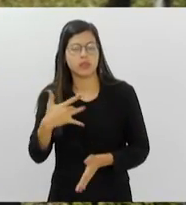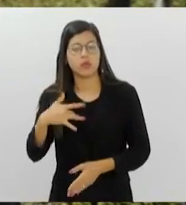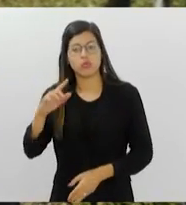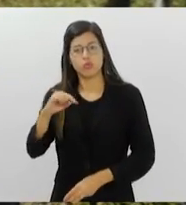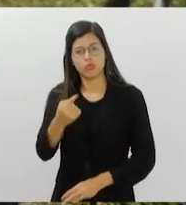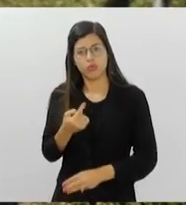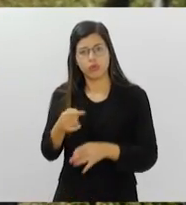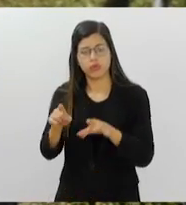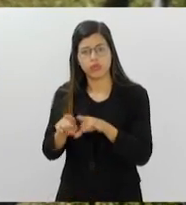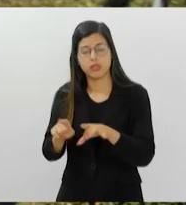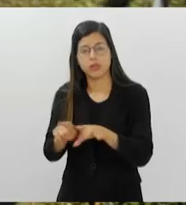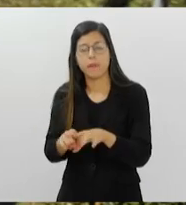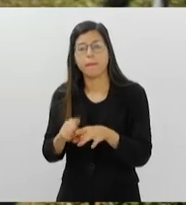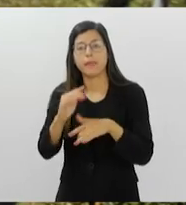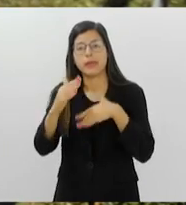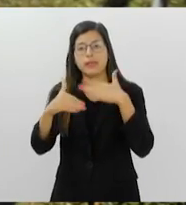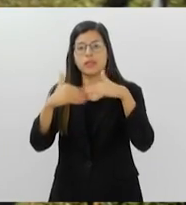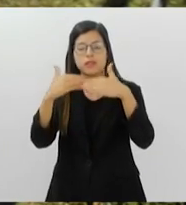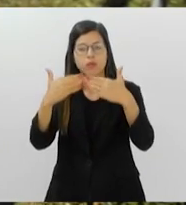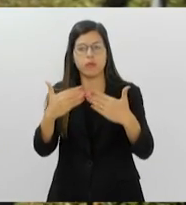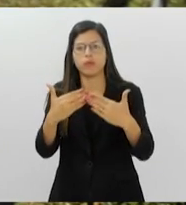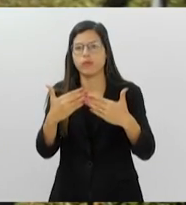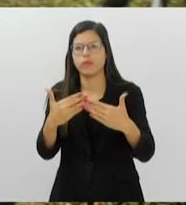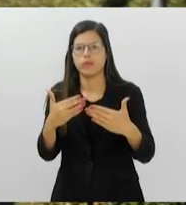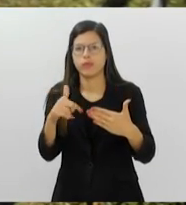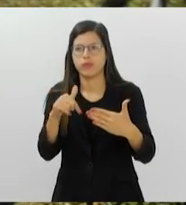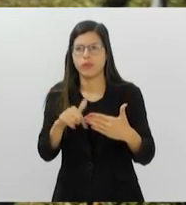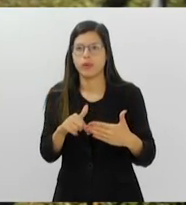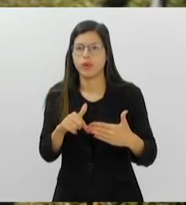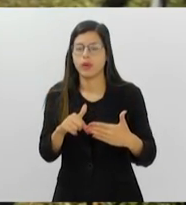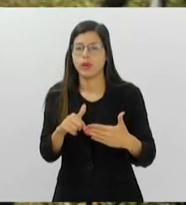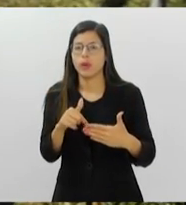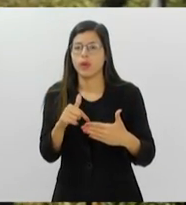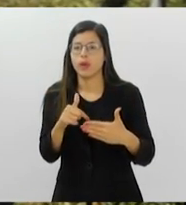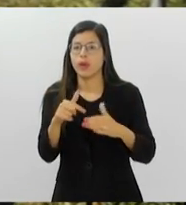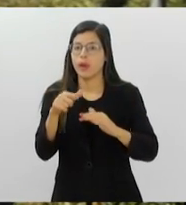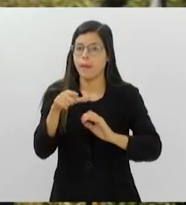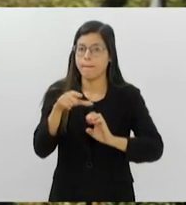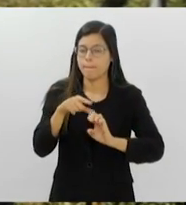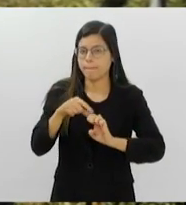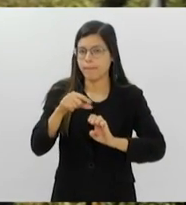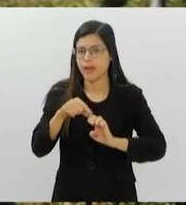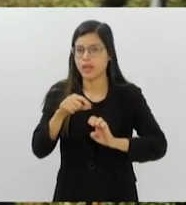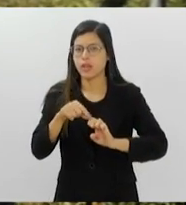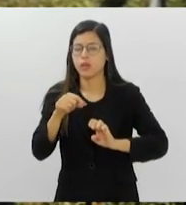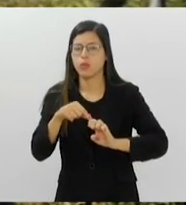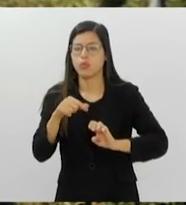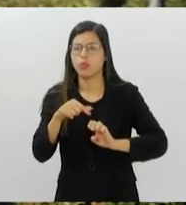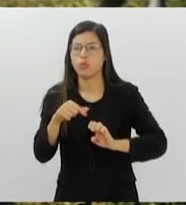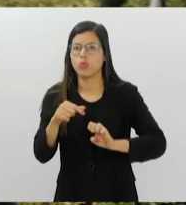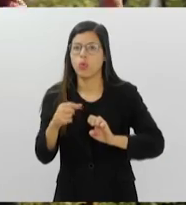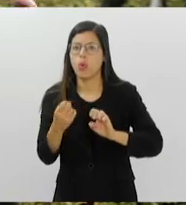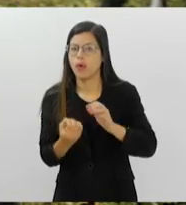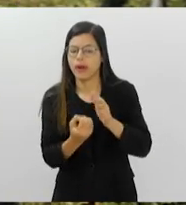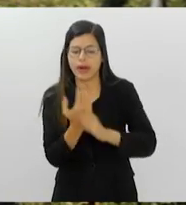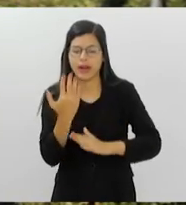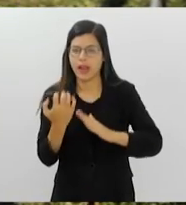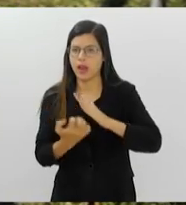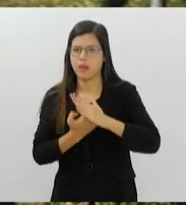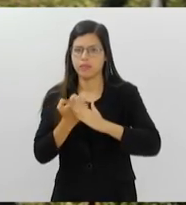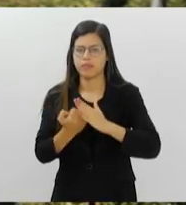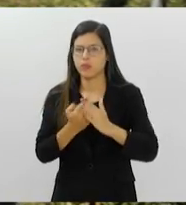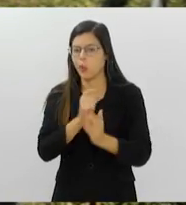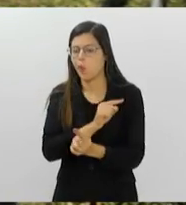nuclear e desenvolver empreendedores e nuclear empresas com esse